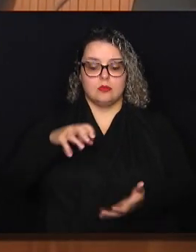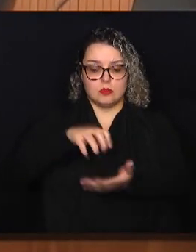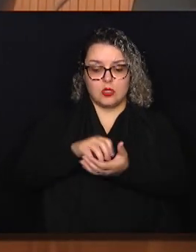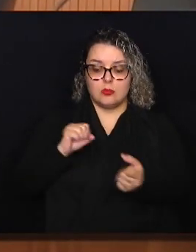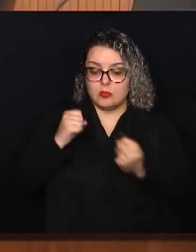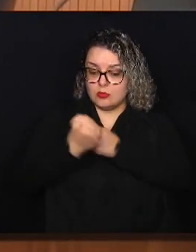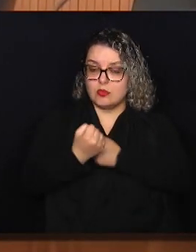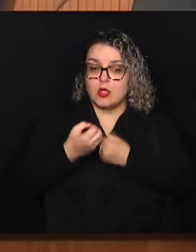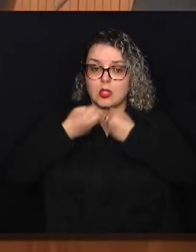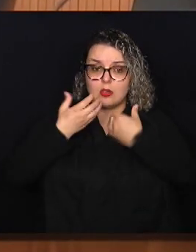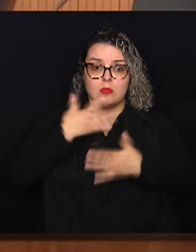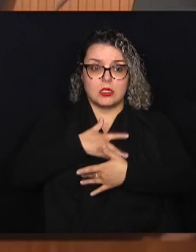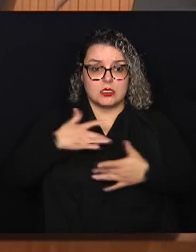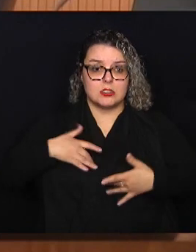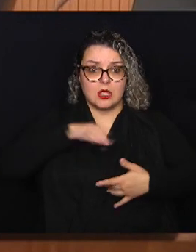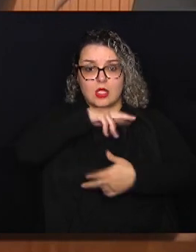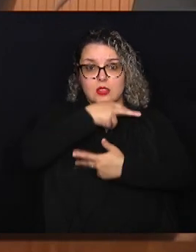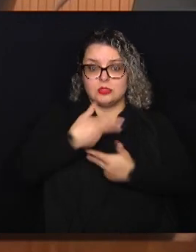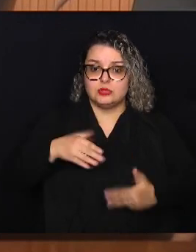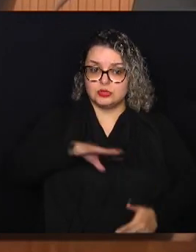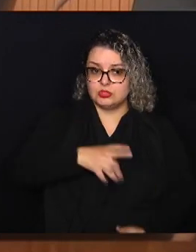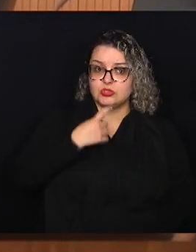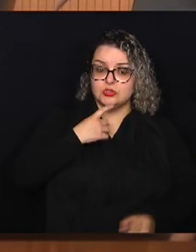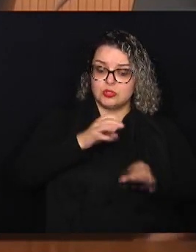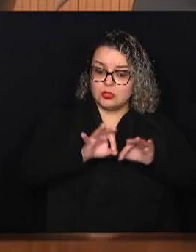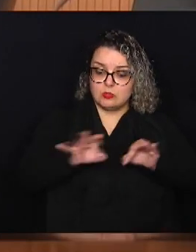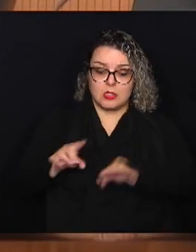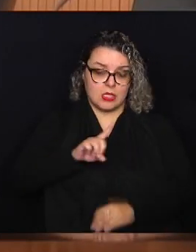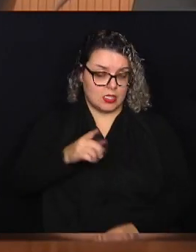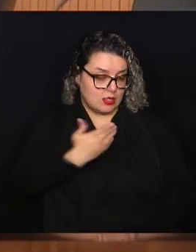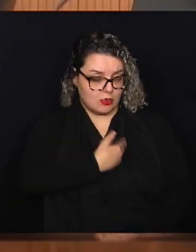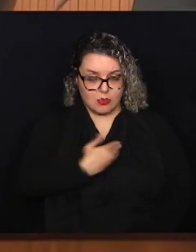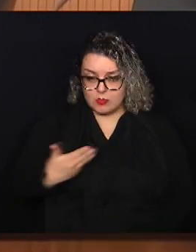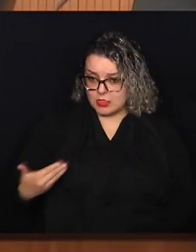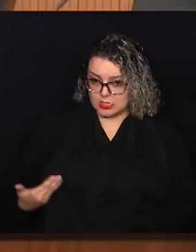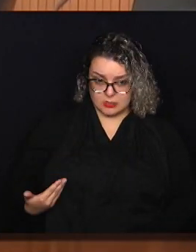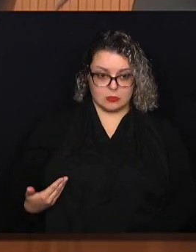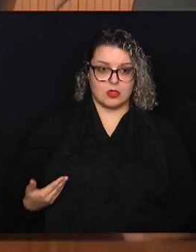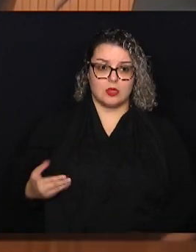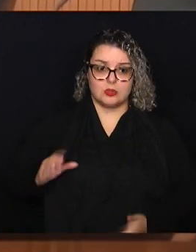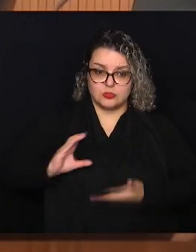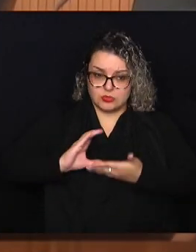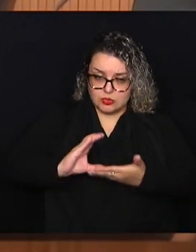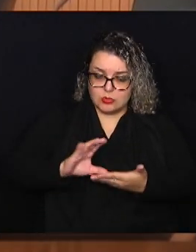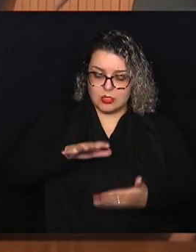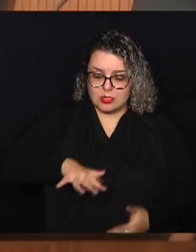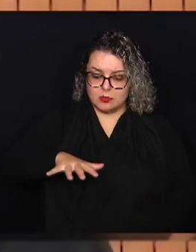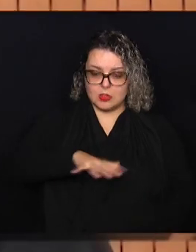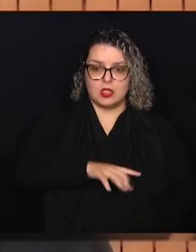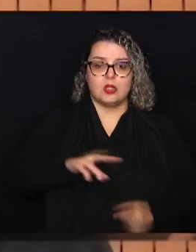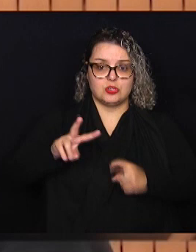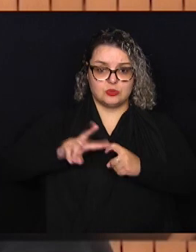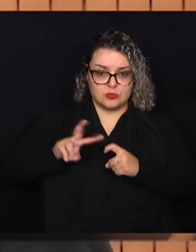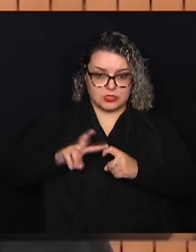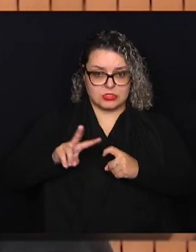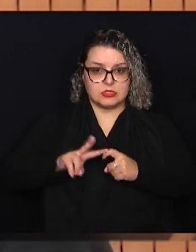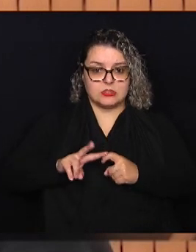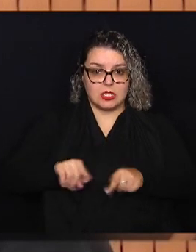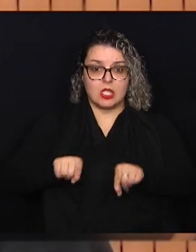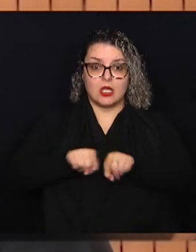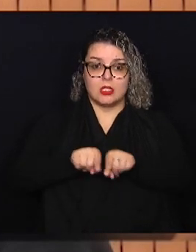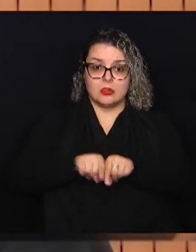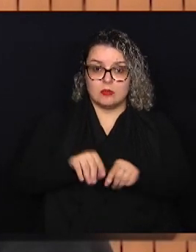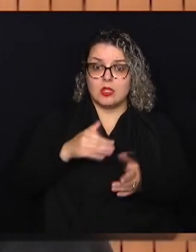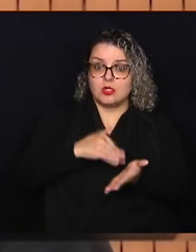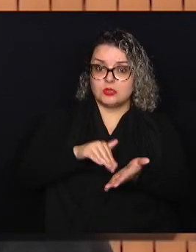-Estar Animal de Campinas, de organizações não governamentais, do Conselho Regional de Medicina Veterinária e também o